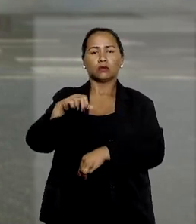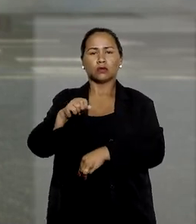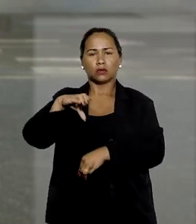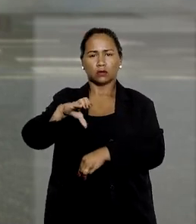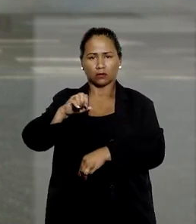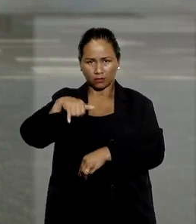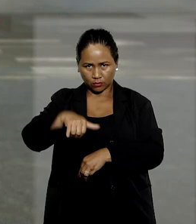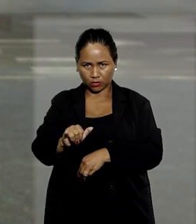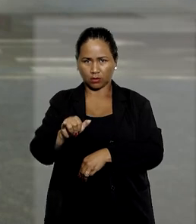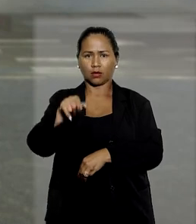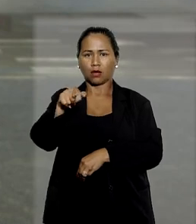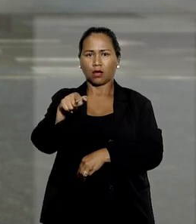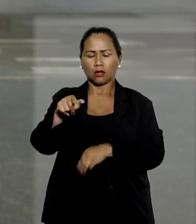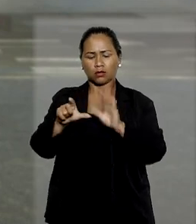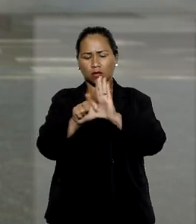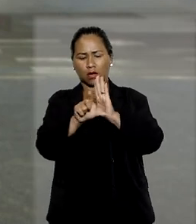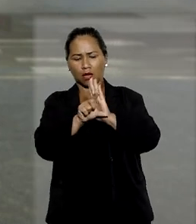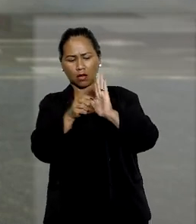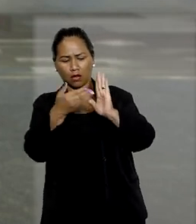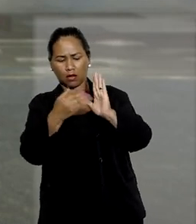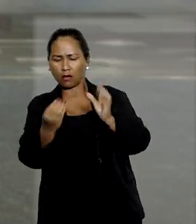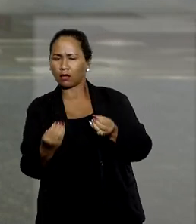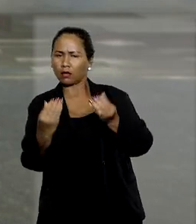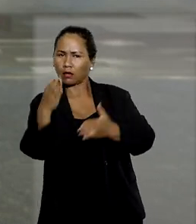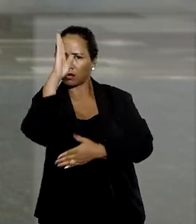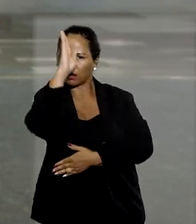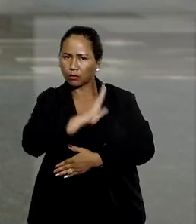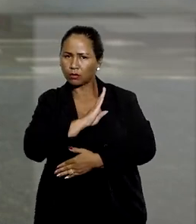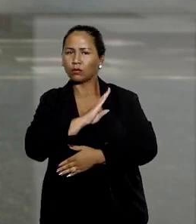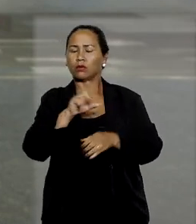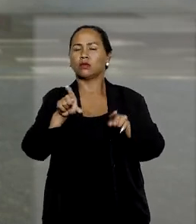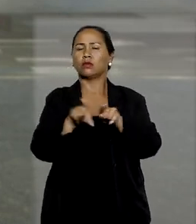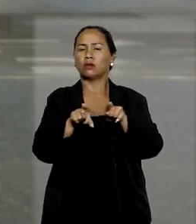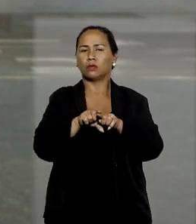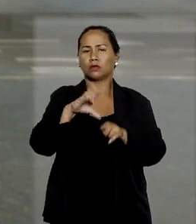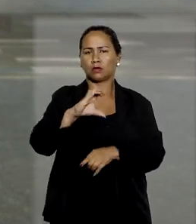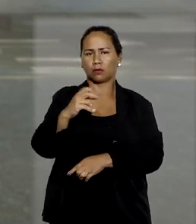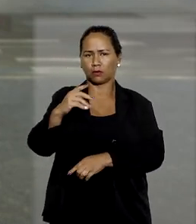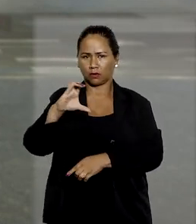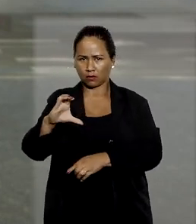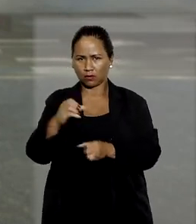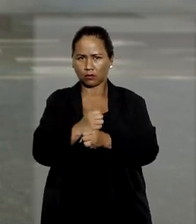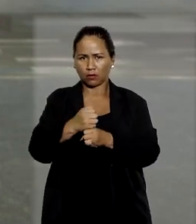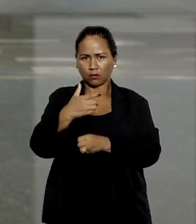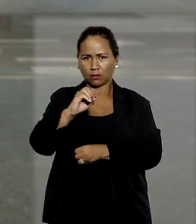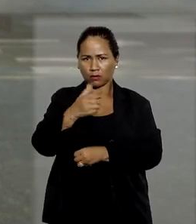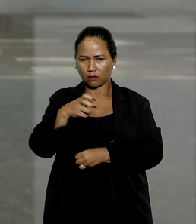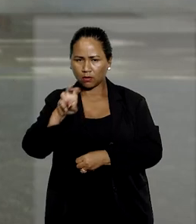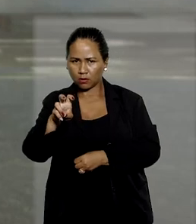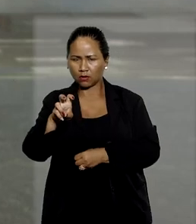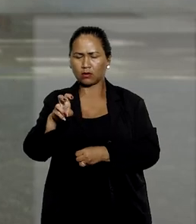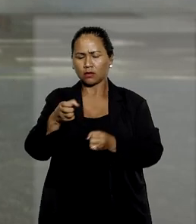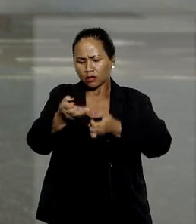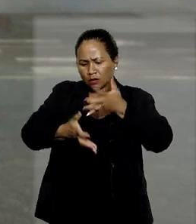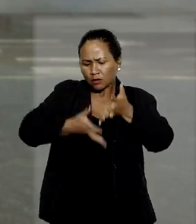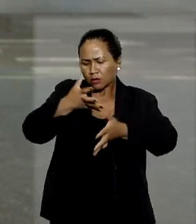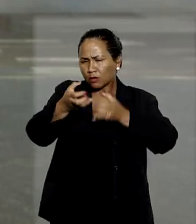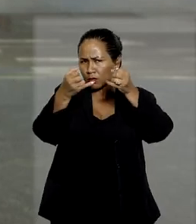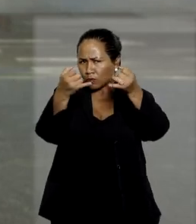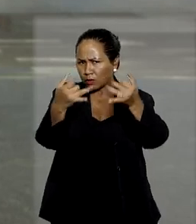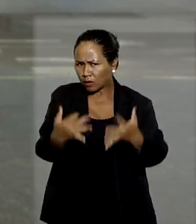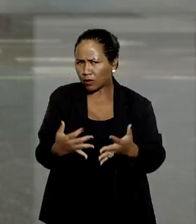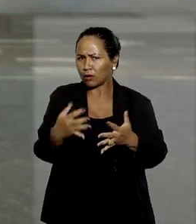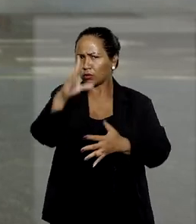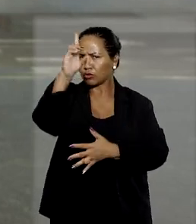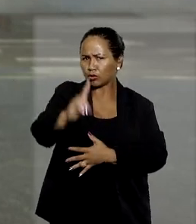estabelece normas para a concessão de gratuidade e o Código de Processo Civil de 2015, definem que o direito ao benefício